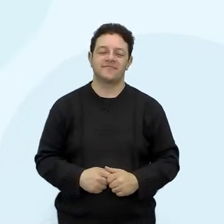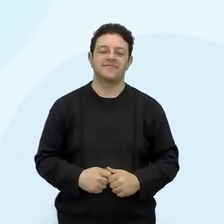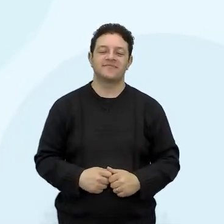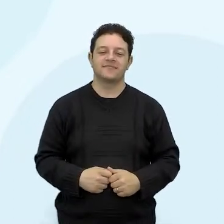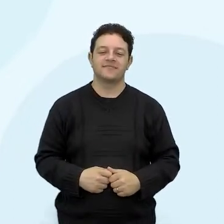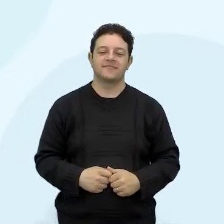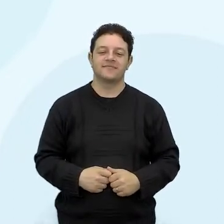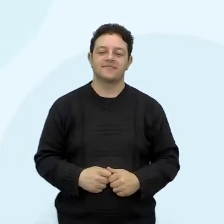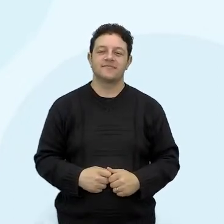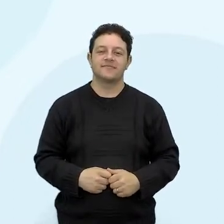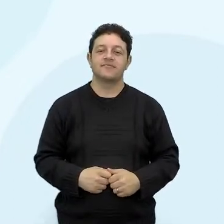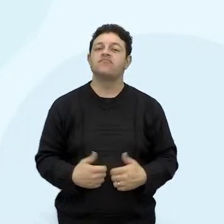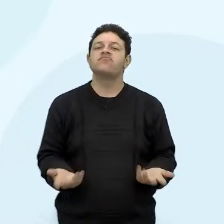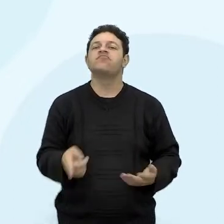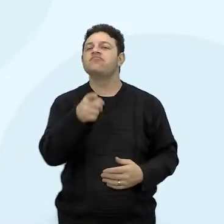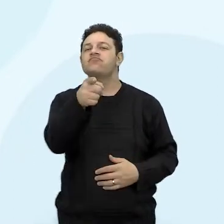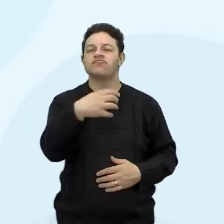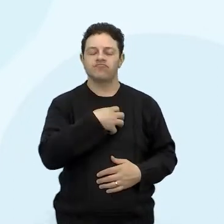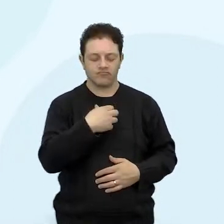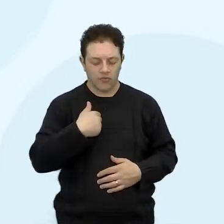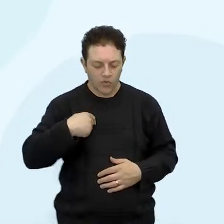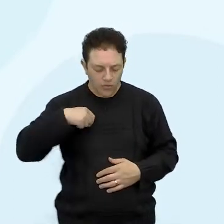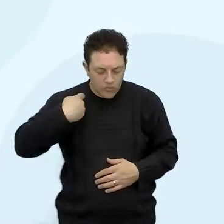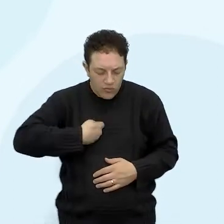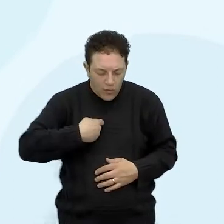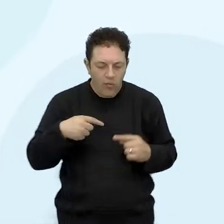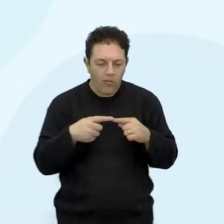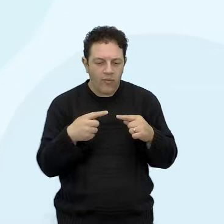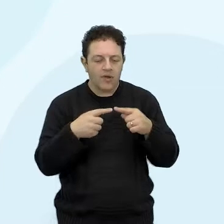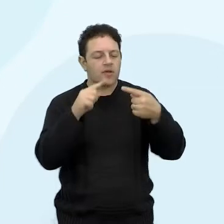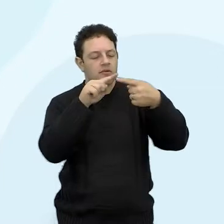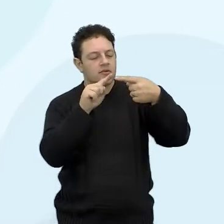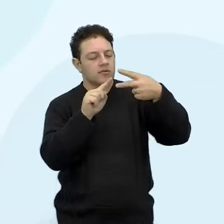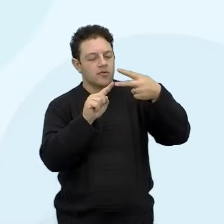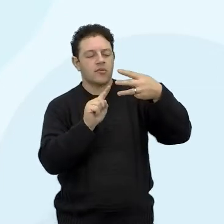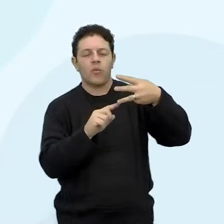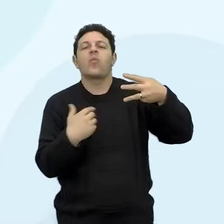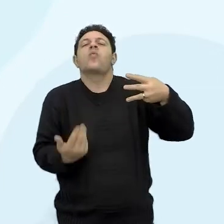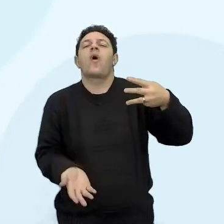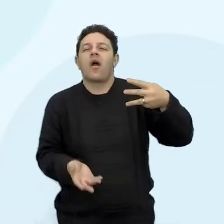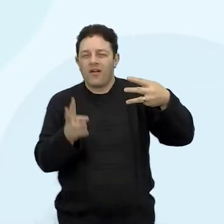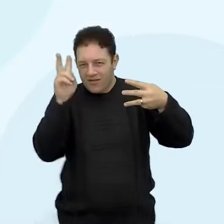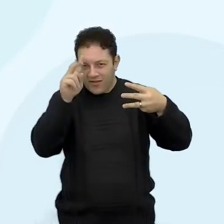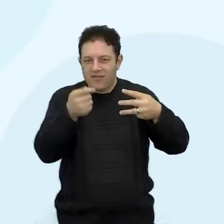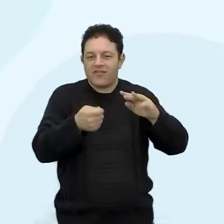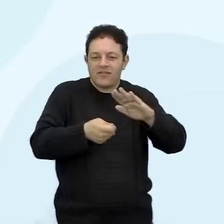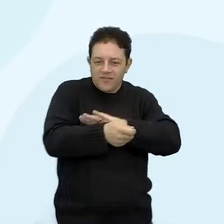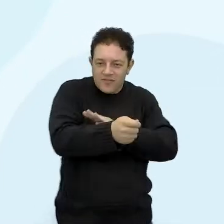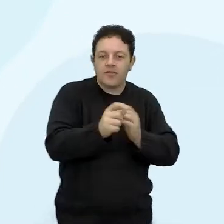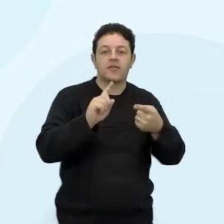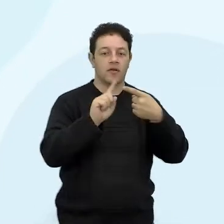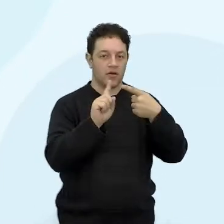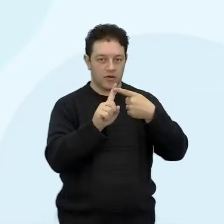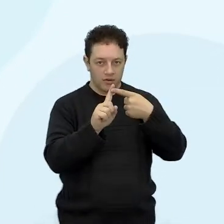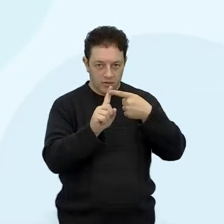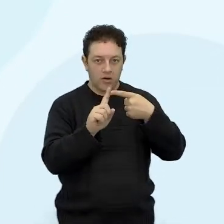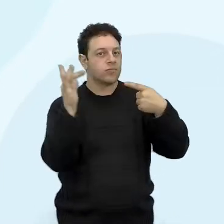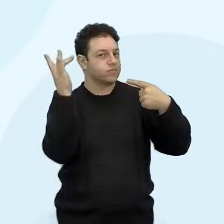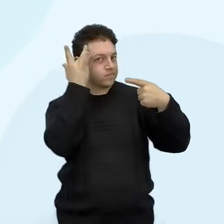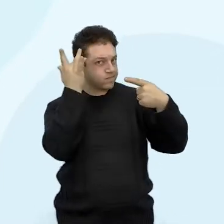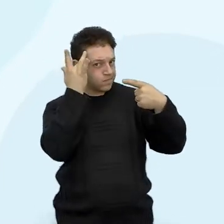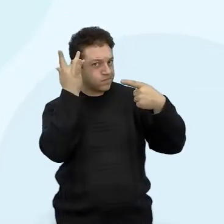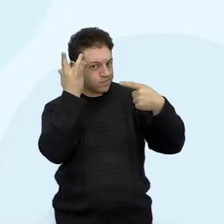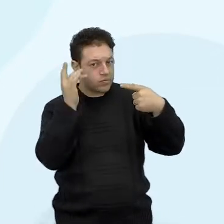Qual tipo de investidor você é? Lembrando que tem três tipos de investidor. O conservador,